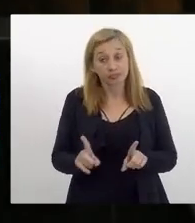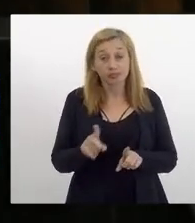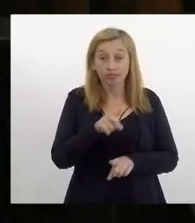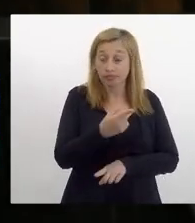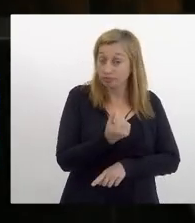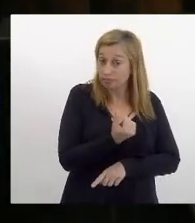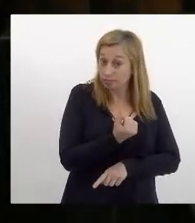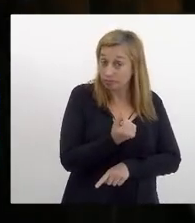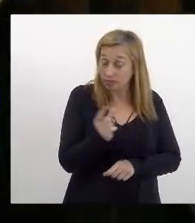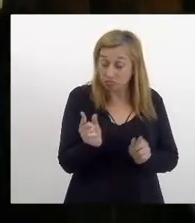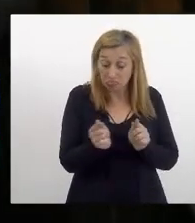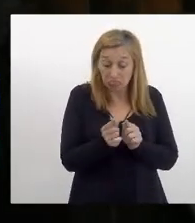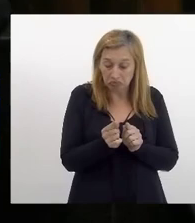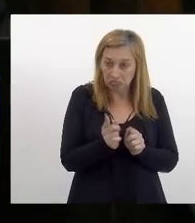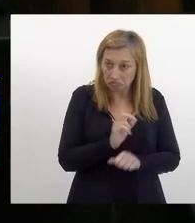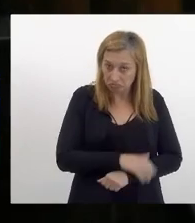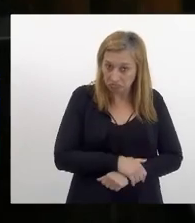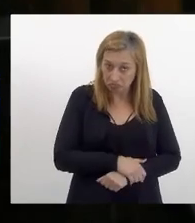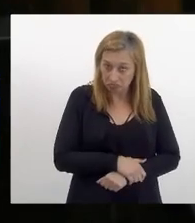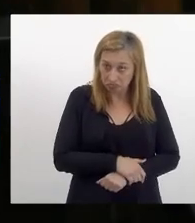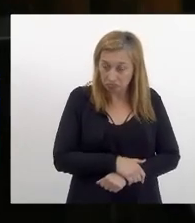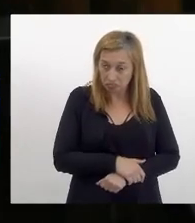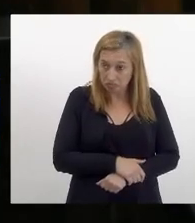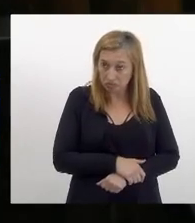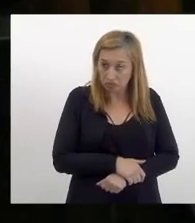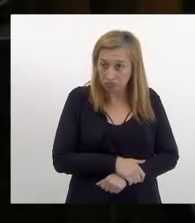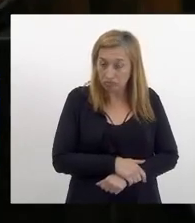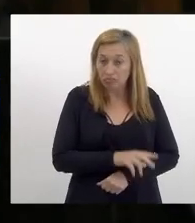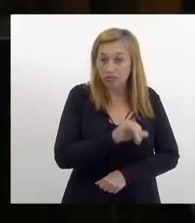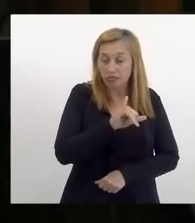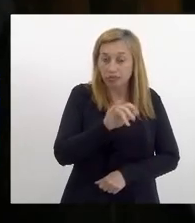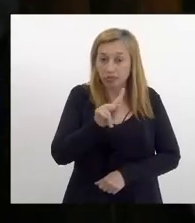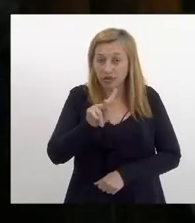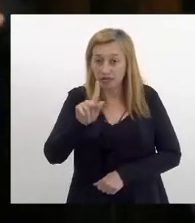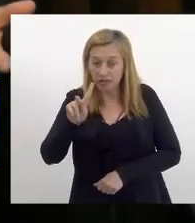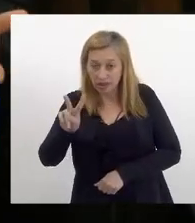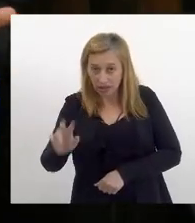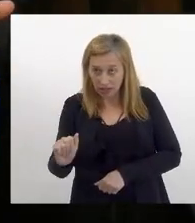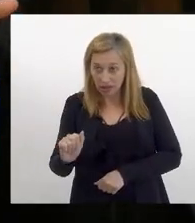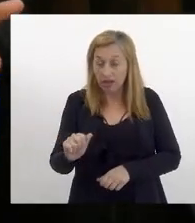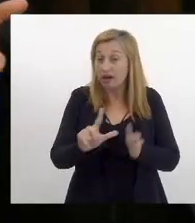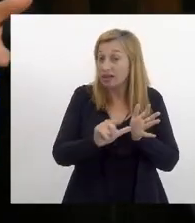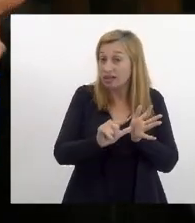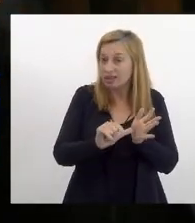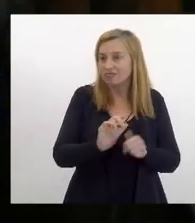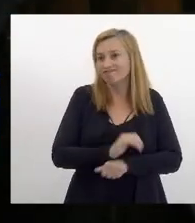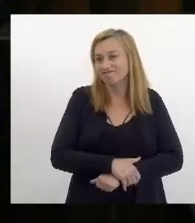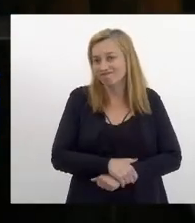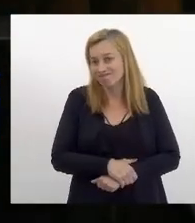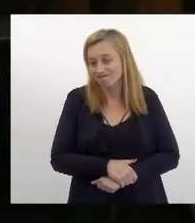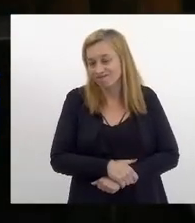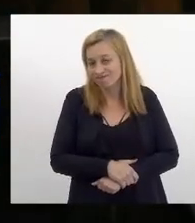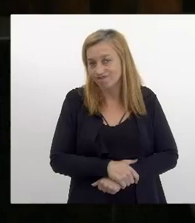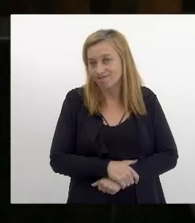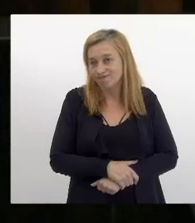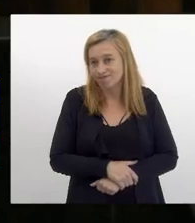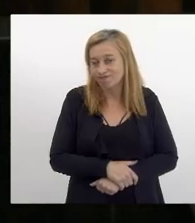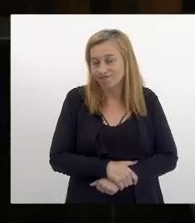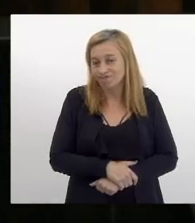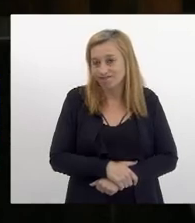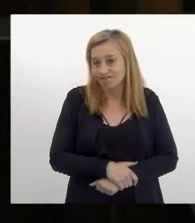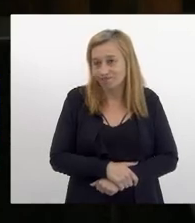dinheiro curto faz com que esteja IPVA em atraso e isso gera